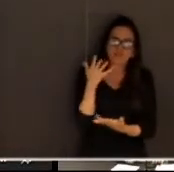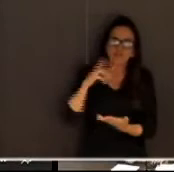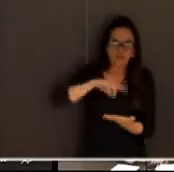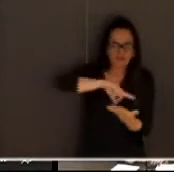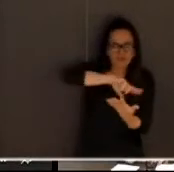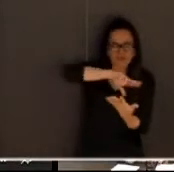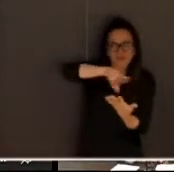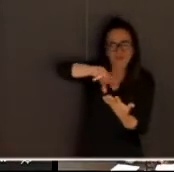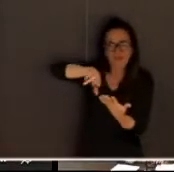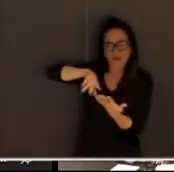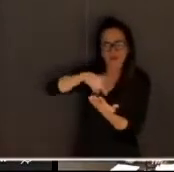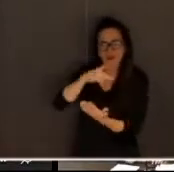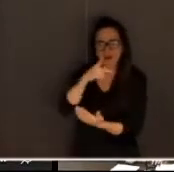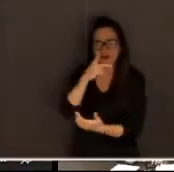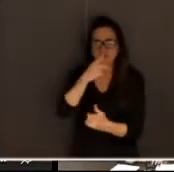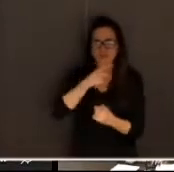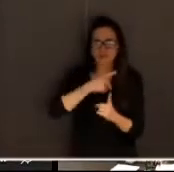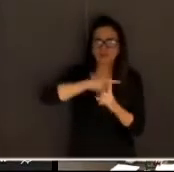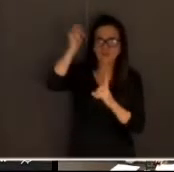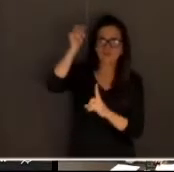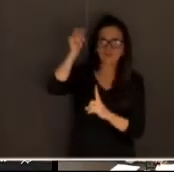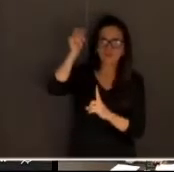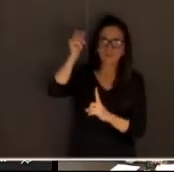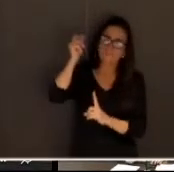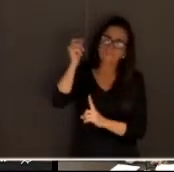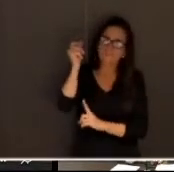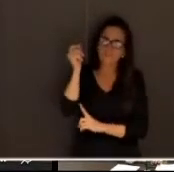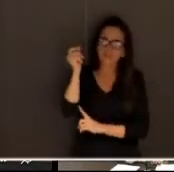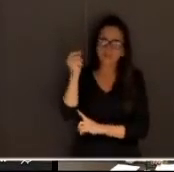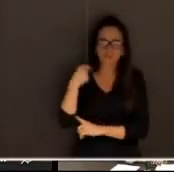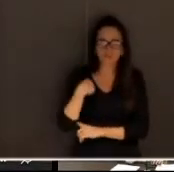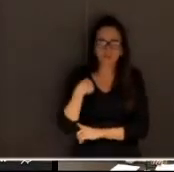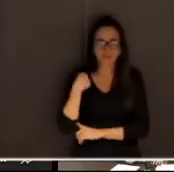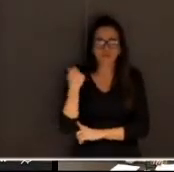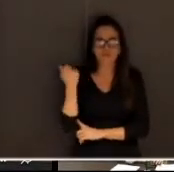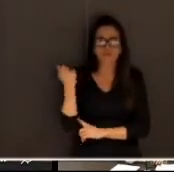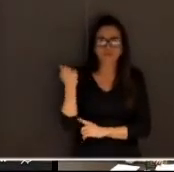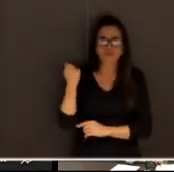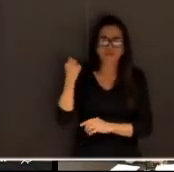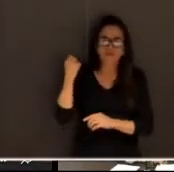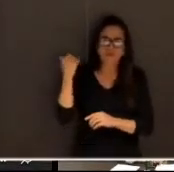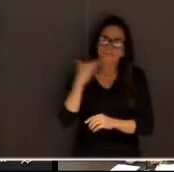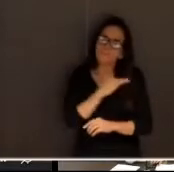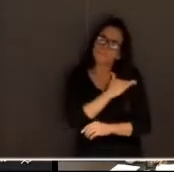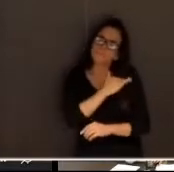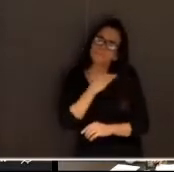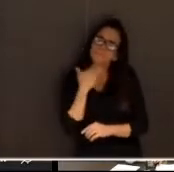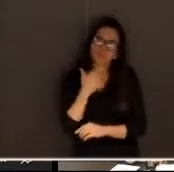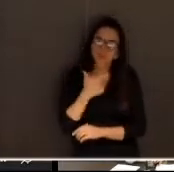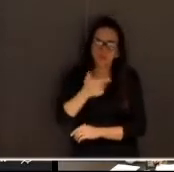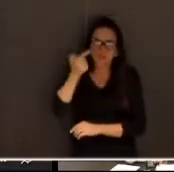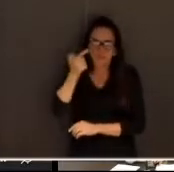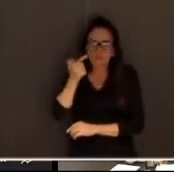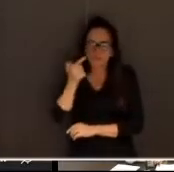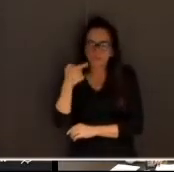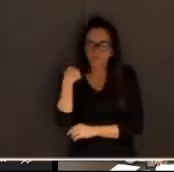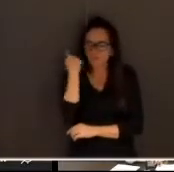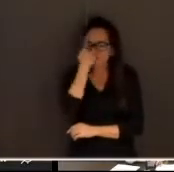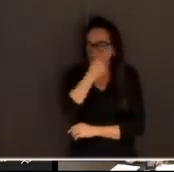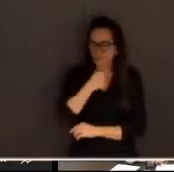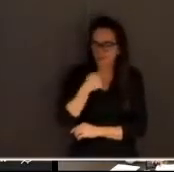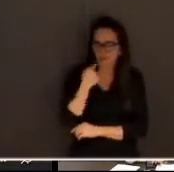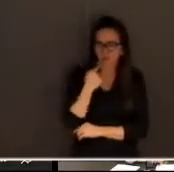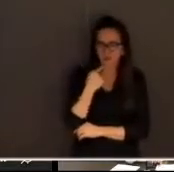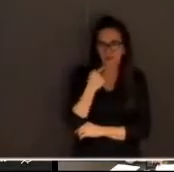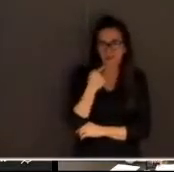a infelicidade de ser assassinado com um tiro no rosto nessa obra um lema de Martin